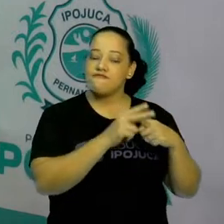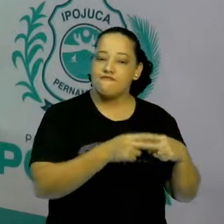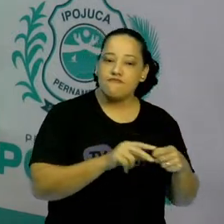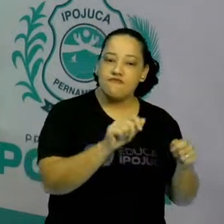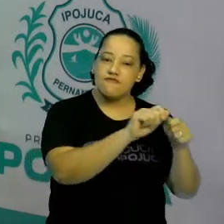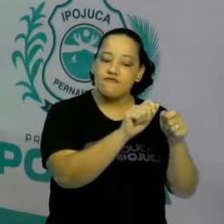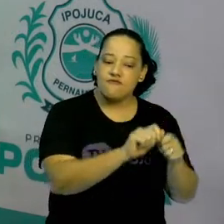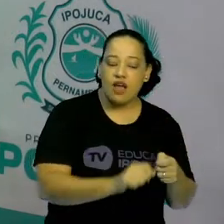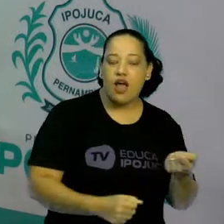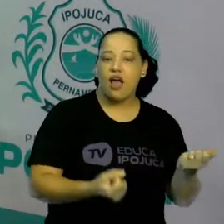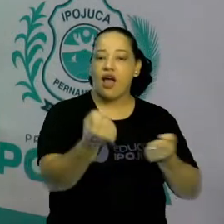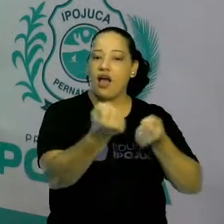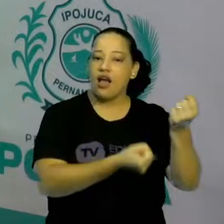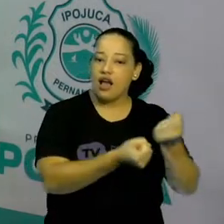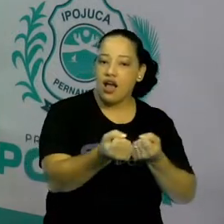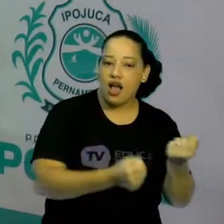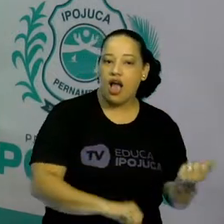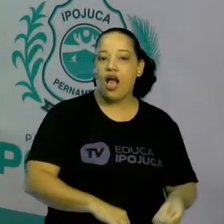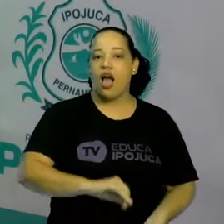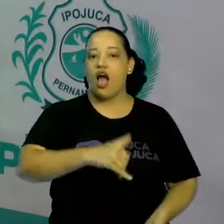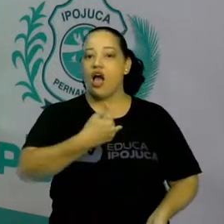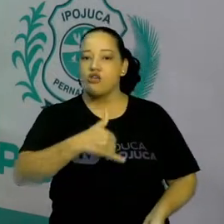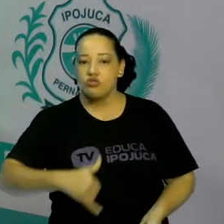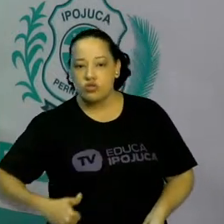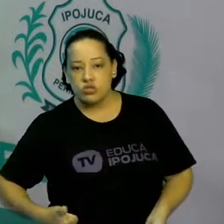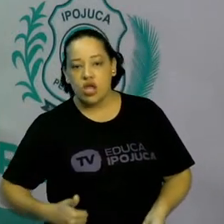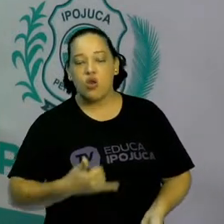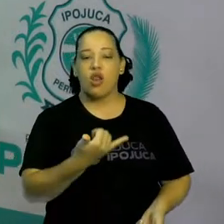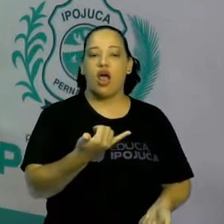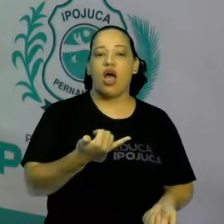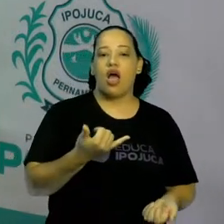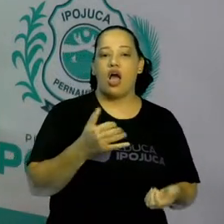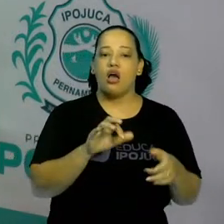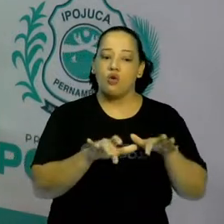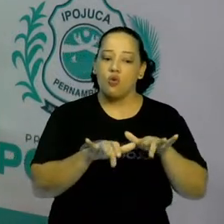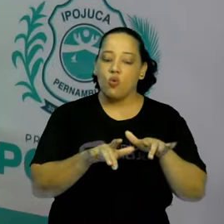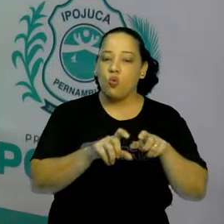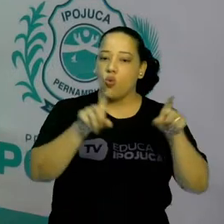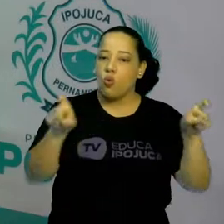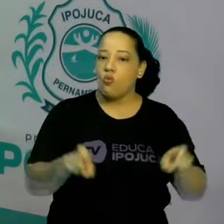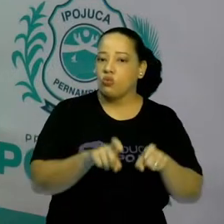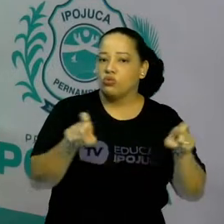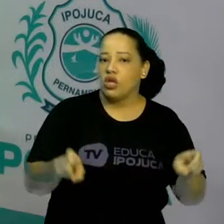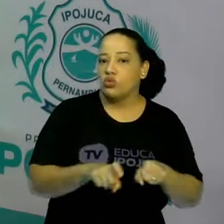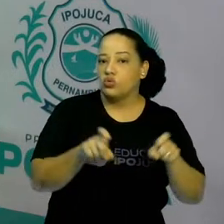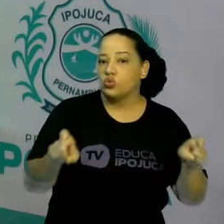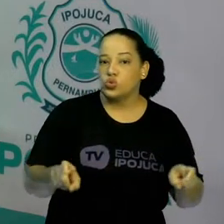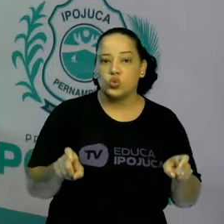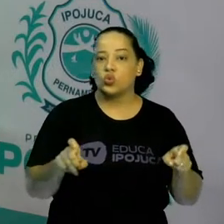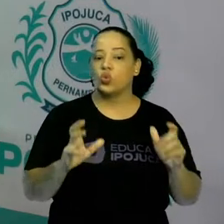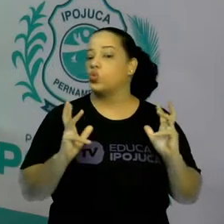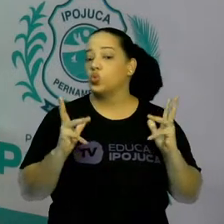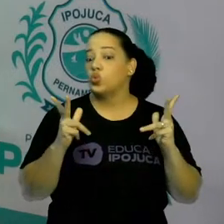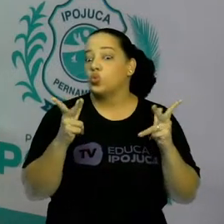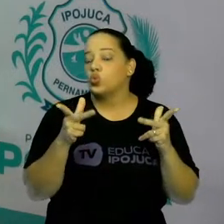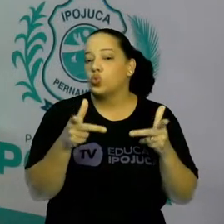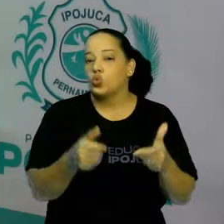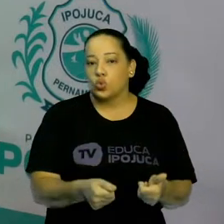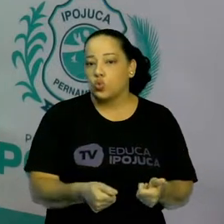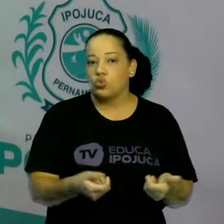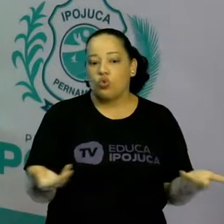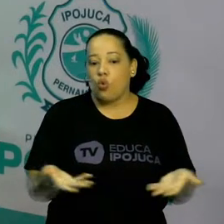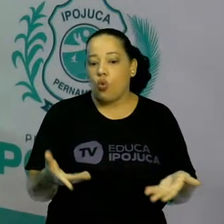que produzem celulares, que produzem computadores, que produzem tudo o que nós consumimos hoje e vem da